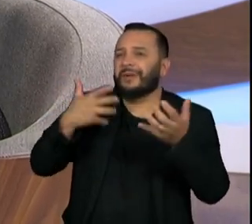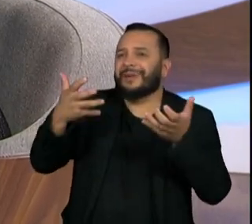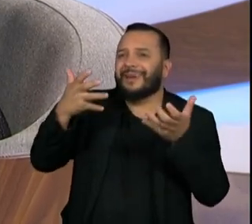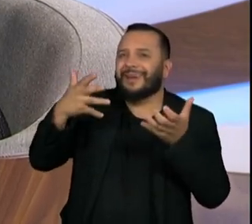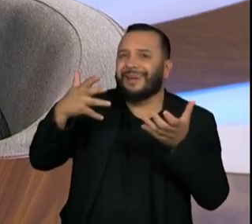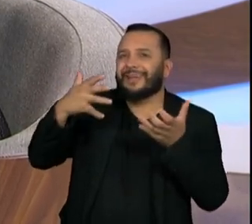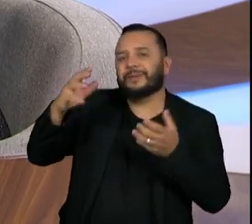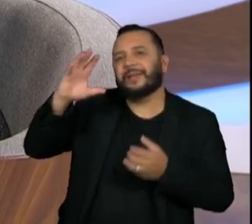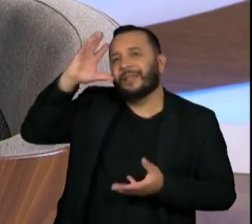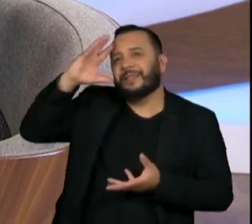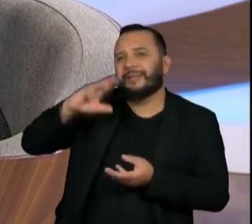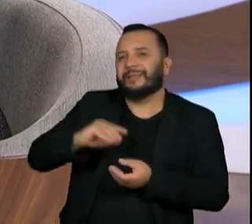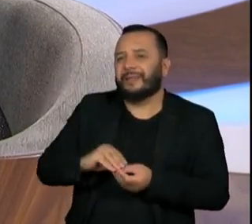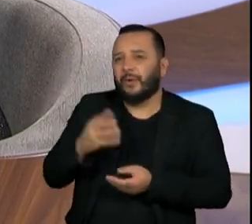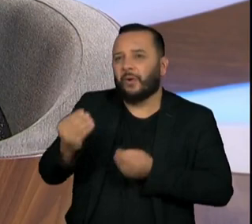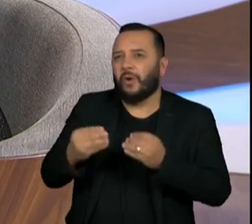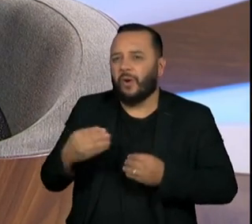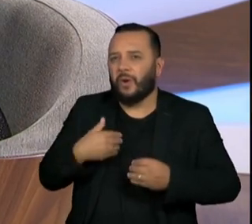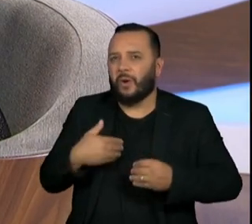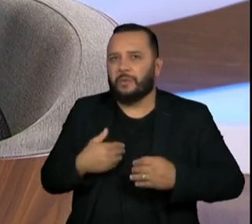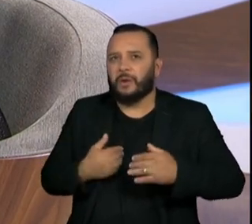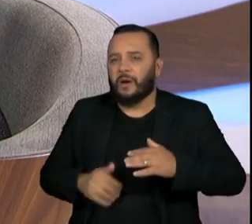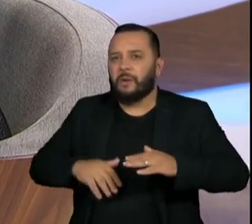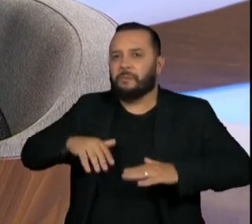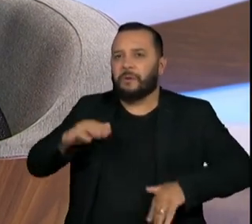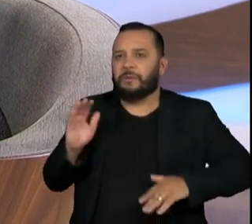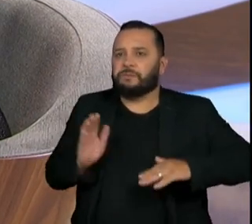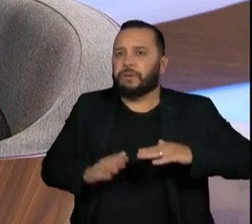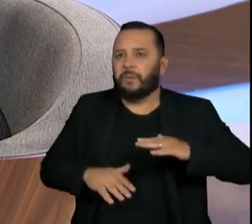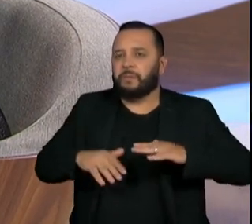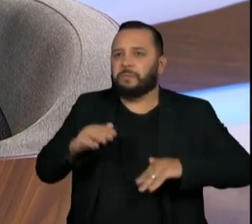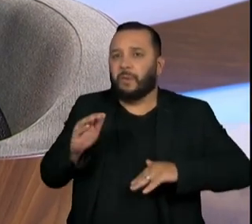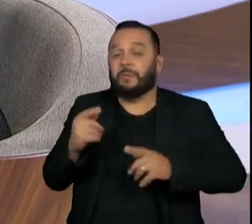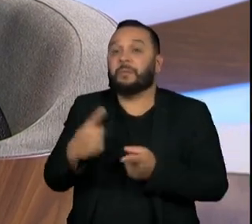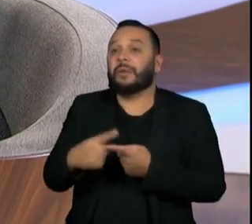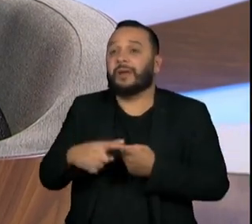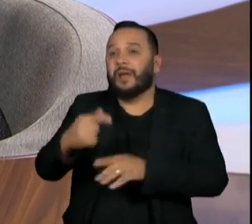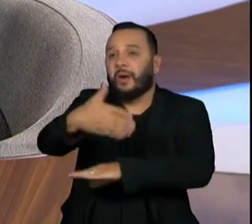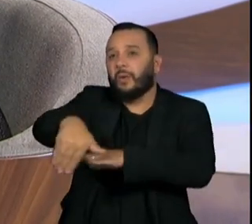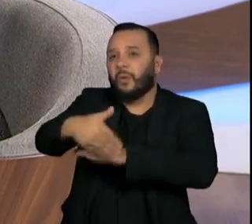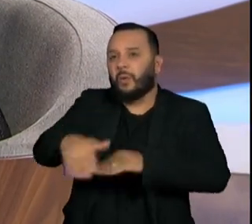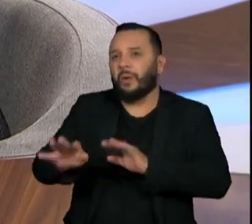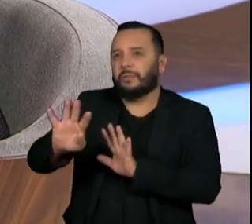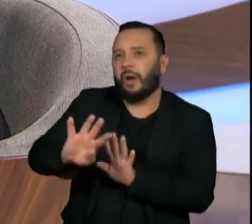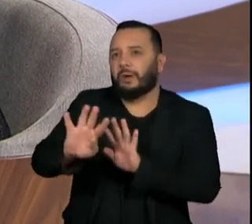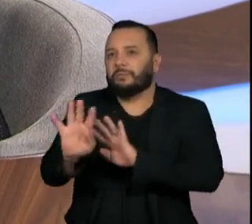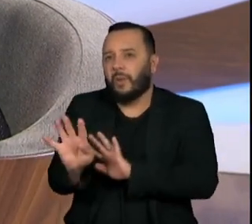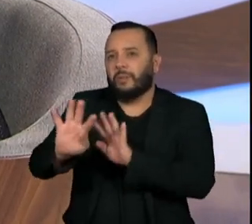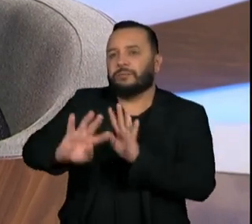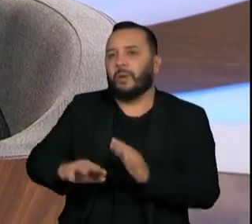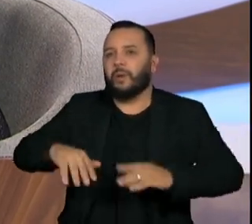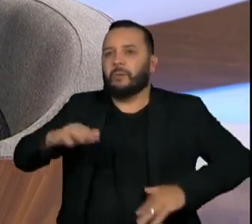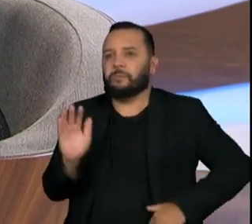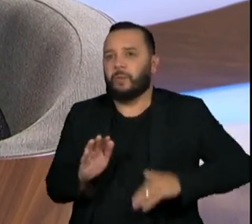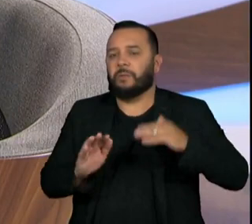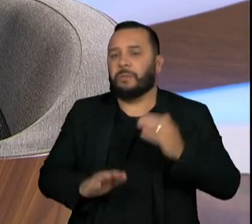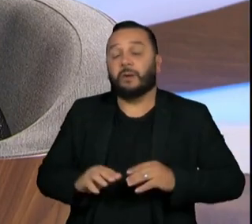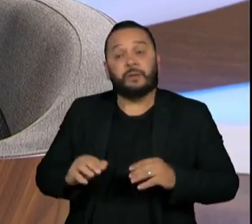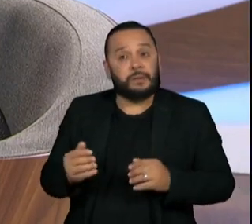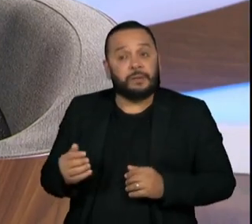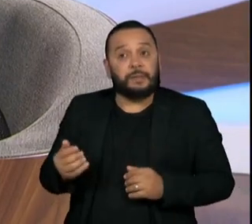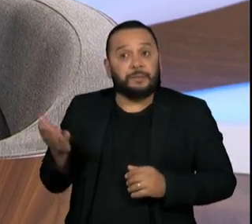massa percussiva que foi feita, por circunstância do desfile na rua, com os instrumentos de bandas marciais,